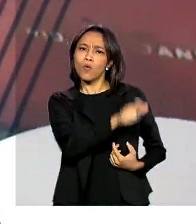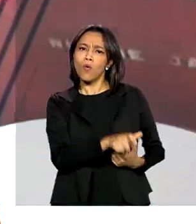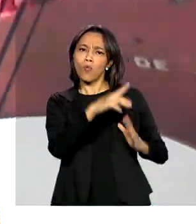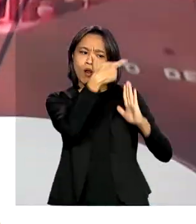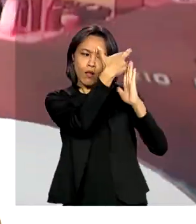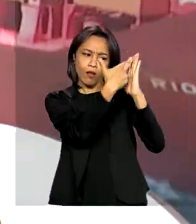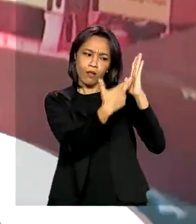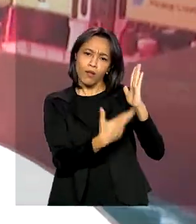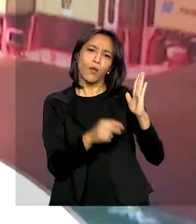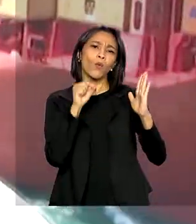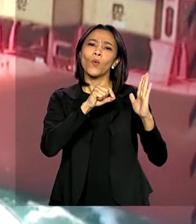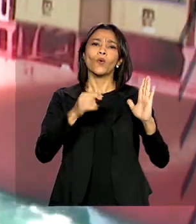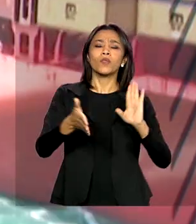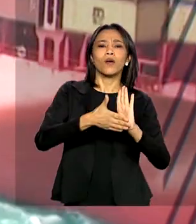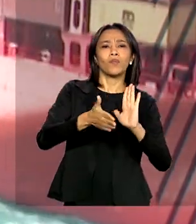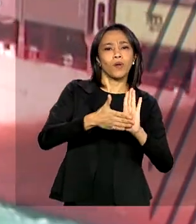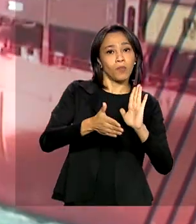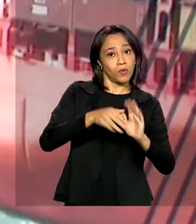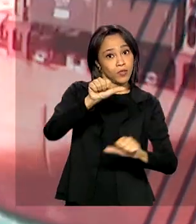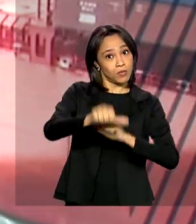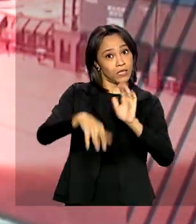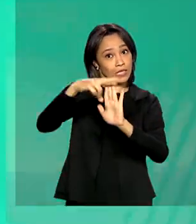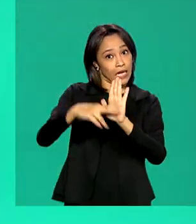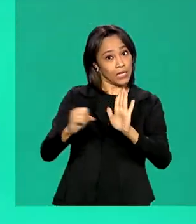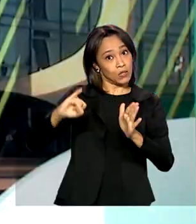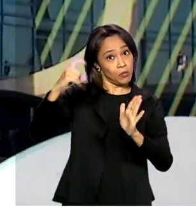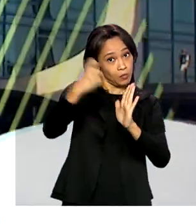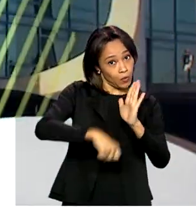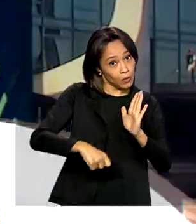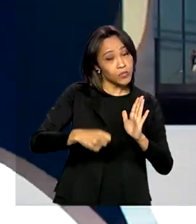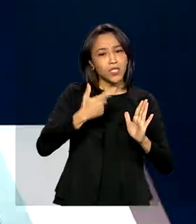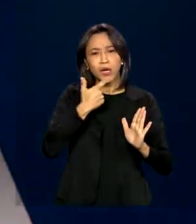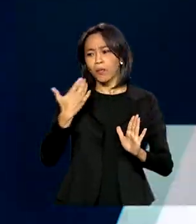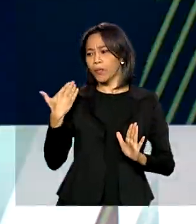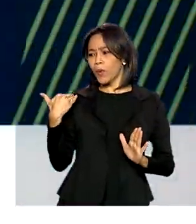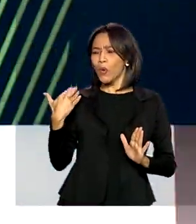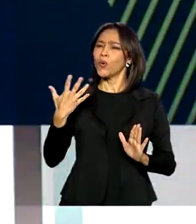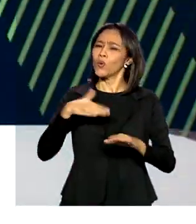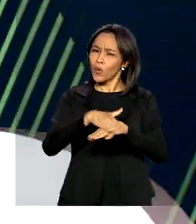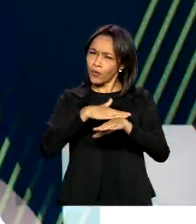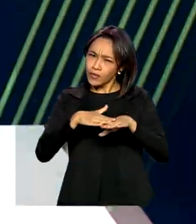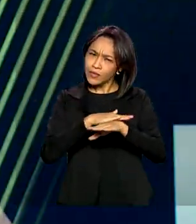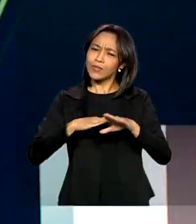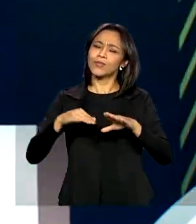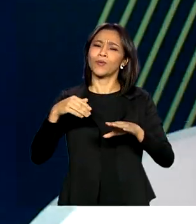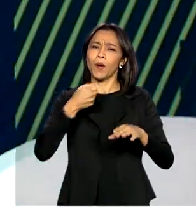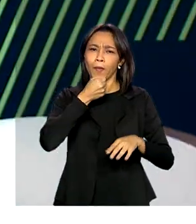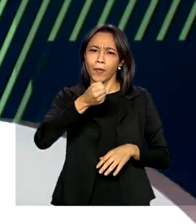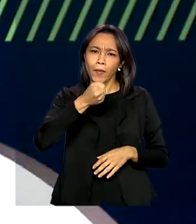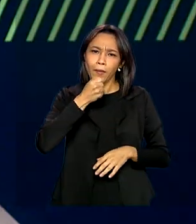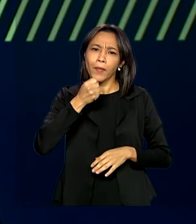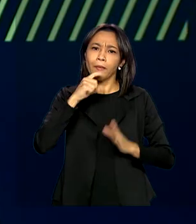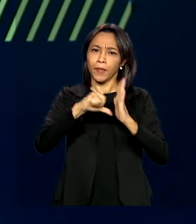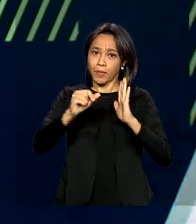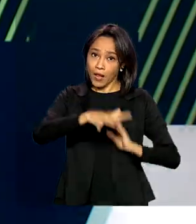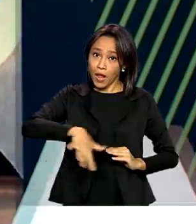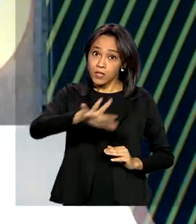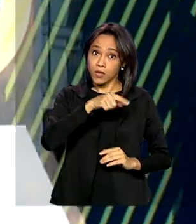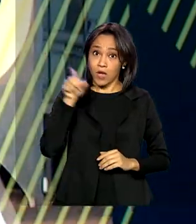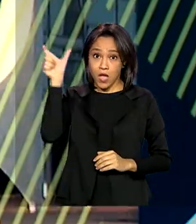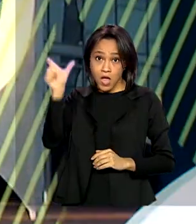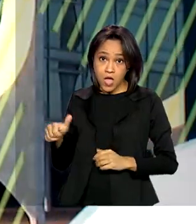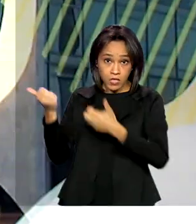analisada na Câmara, deputado Agnaldo Ribeiro, e falou há pouco com a imprensa no Palácio do Planalto. O Guedes disse que a primeira